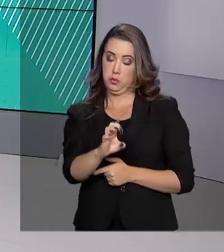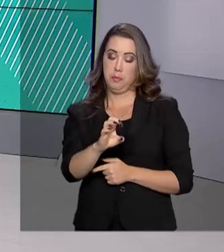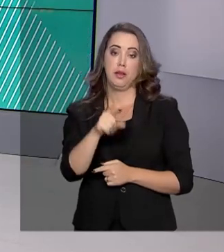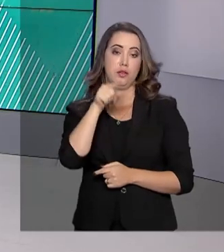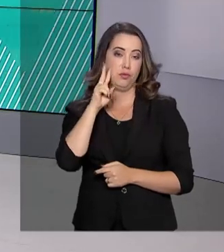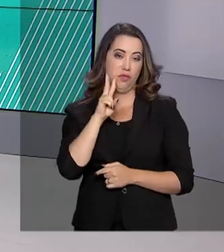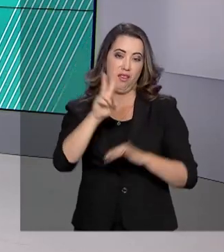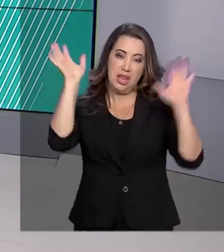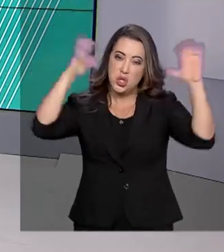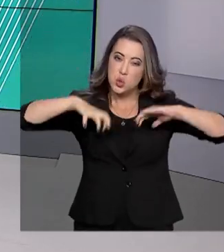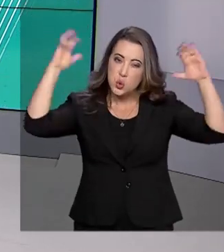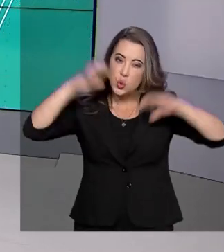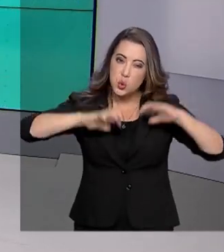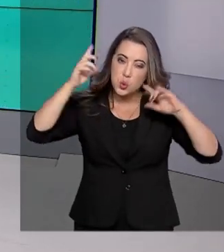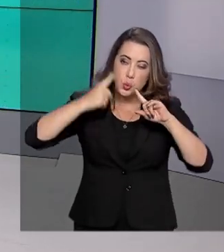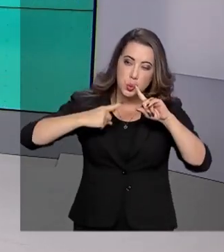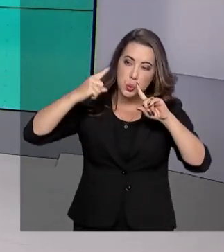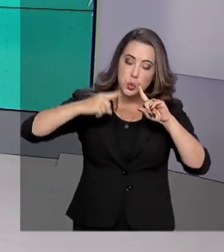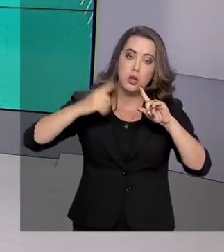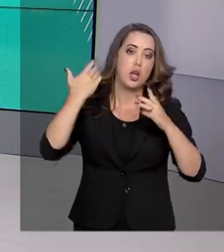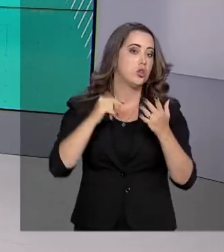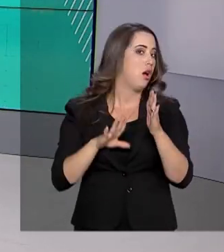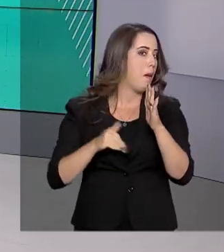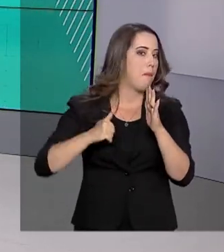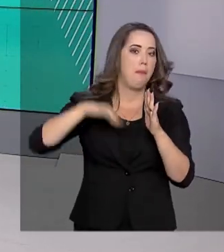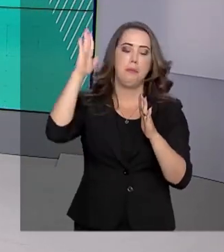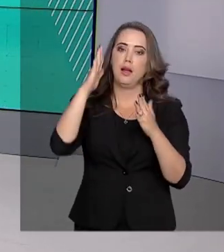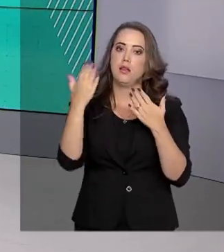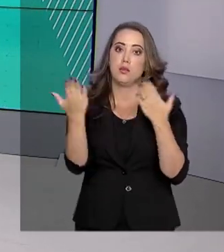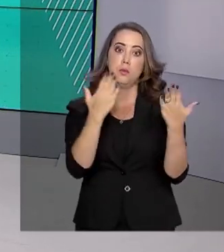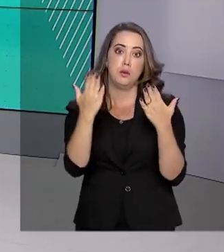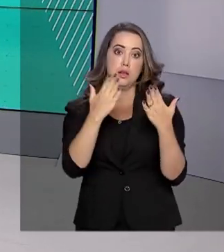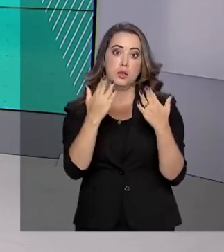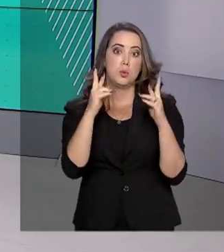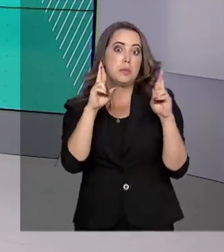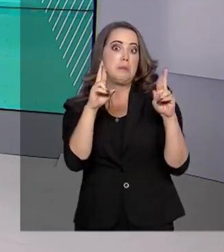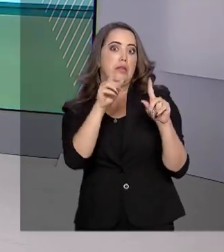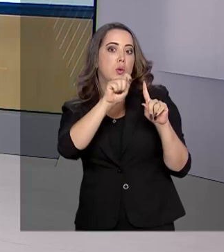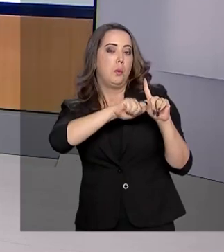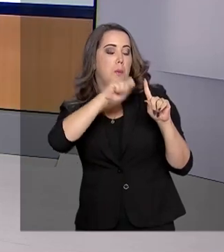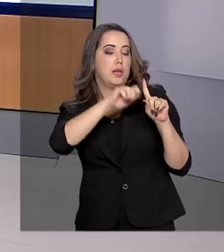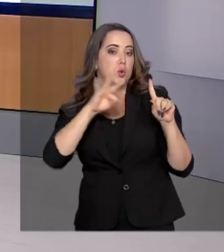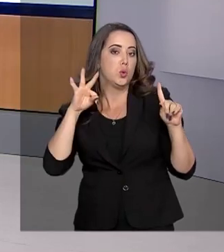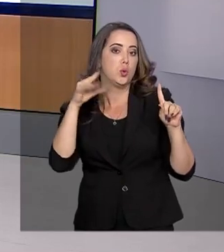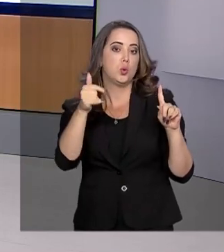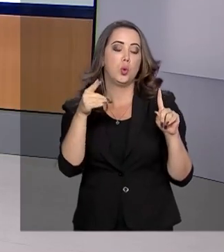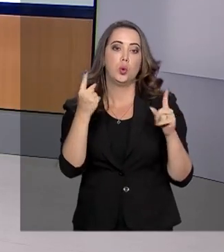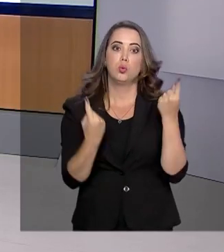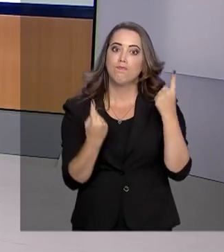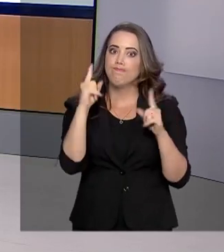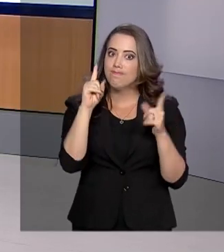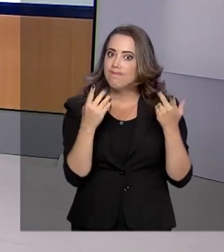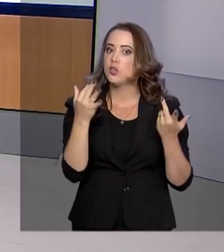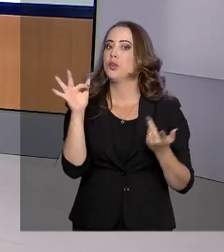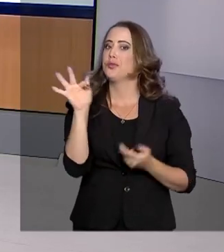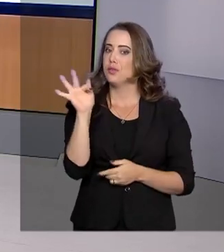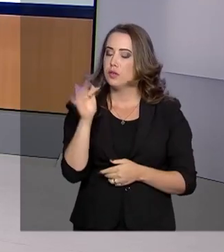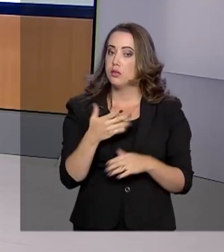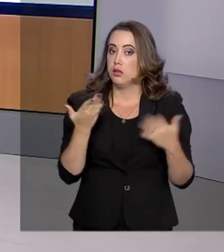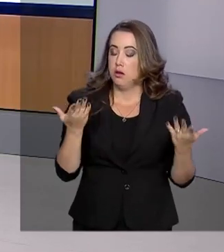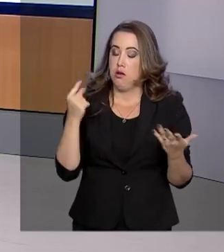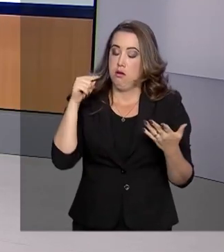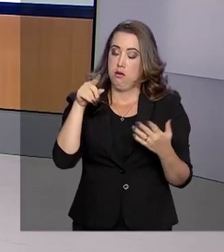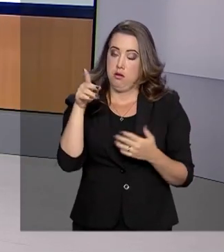pontos do Estado já superaram o volume previsto para todo o mês de fevereiro. A repórter Mariana Jugman está na sede do Emet,